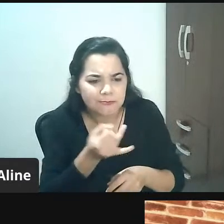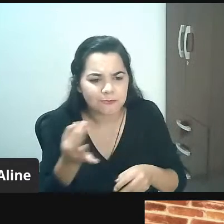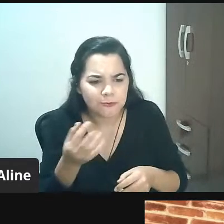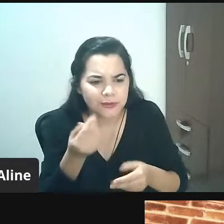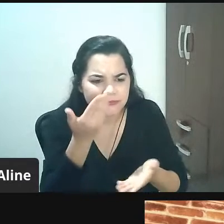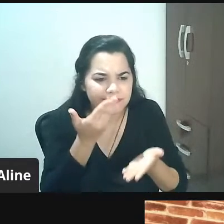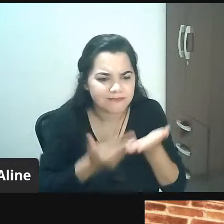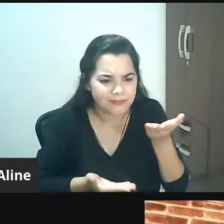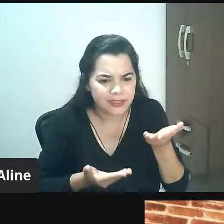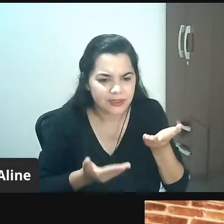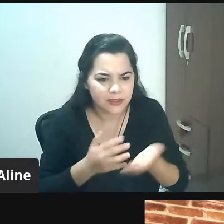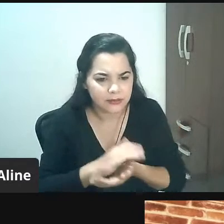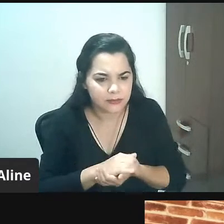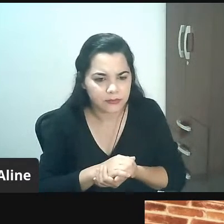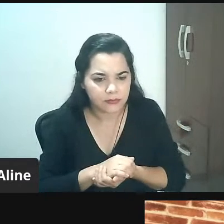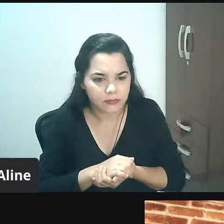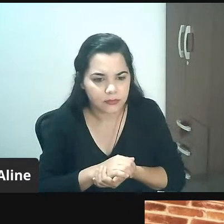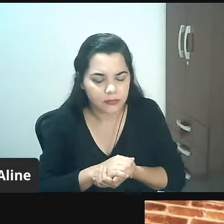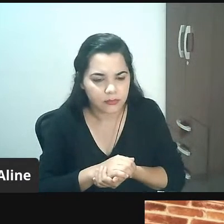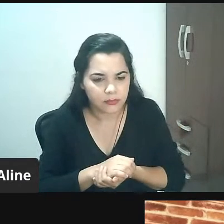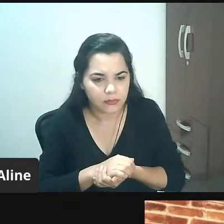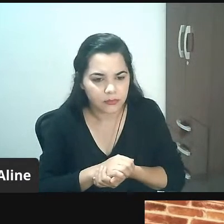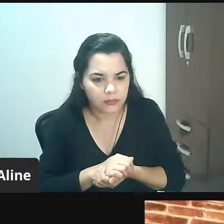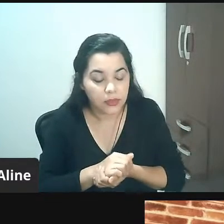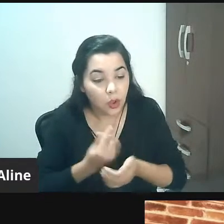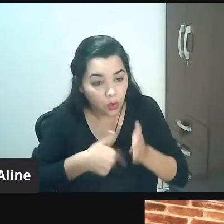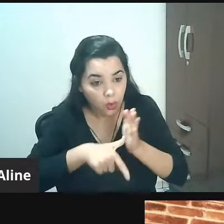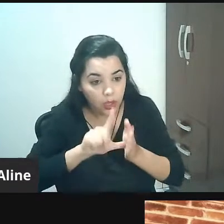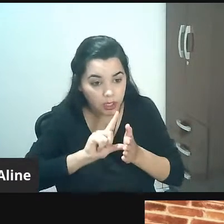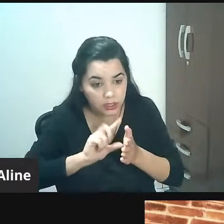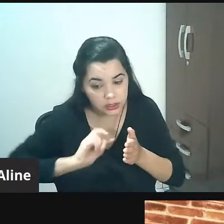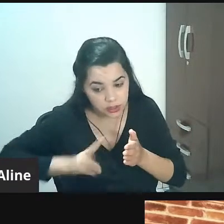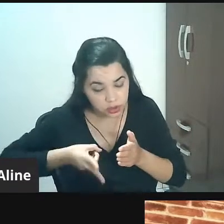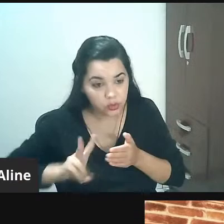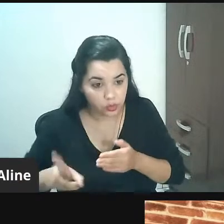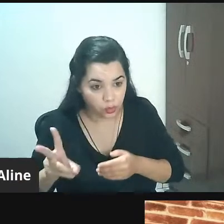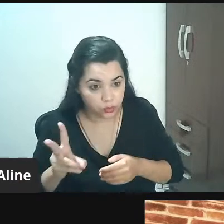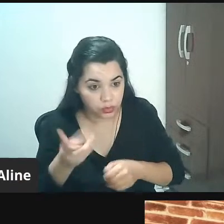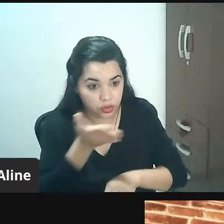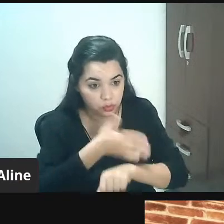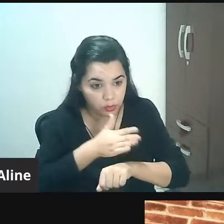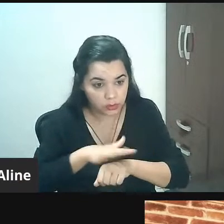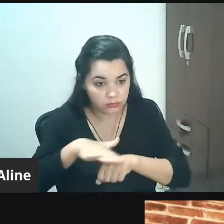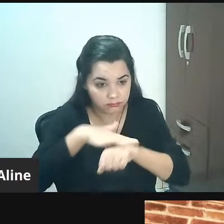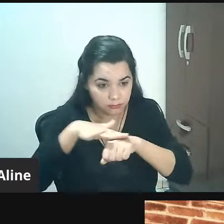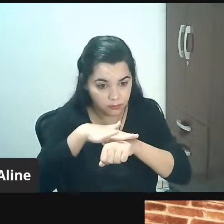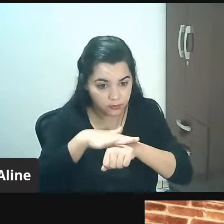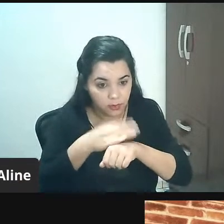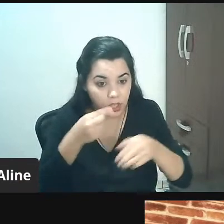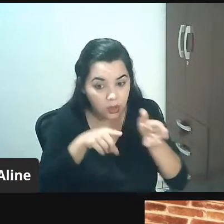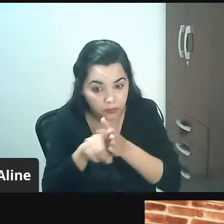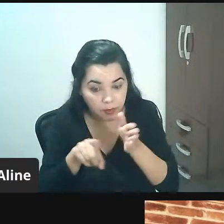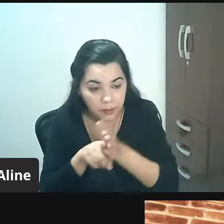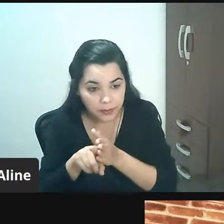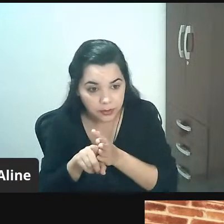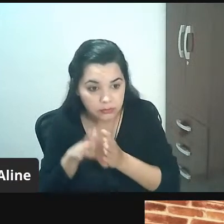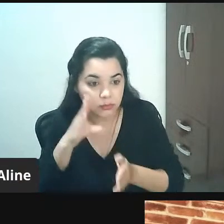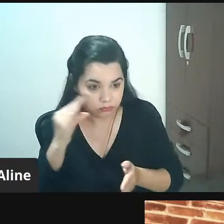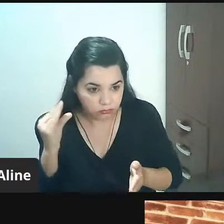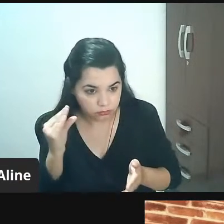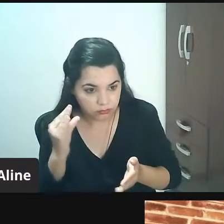digamos que ele fale não sei eu falo faça o seguinte antes da gente da sequência nessa conversa vamos perguntar para um vendedor seu